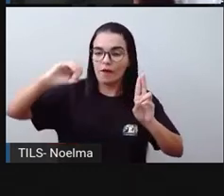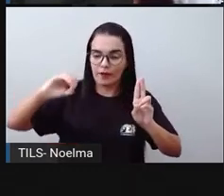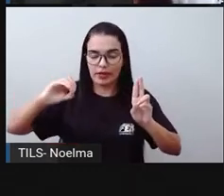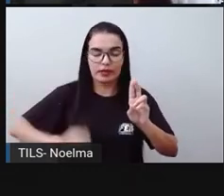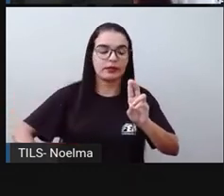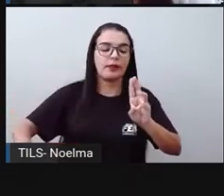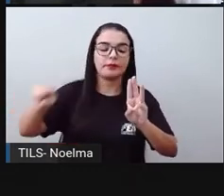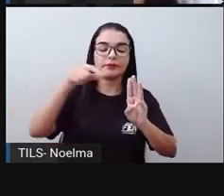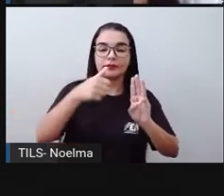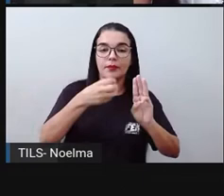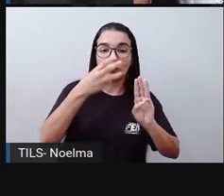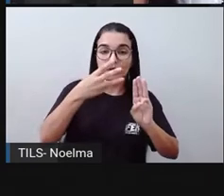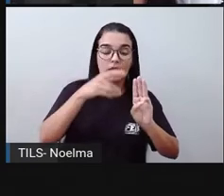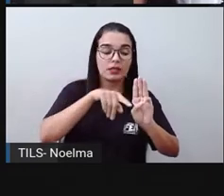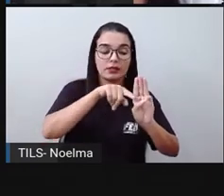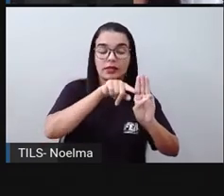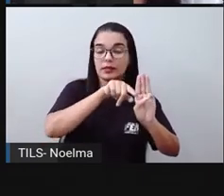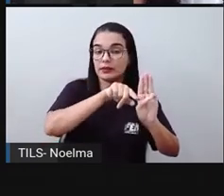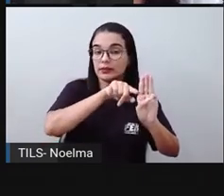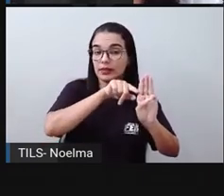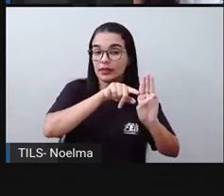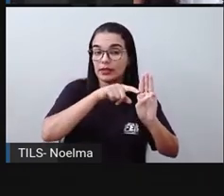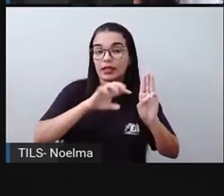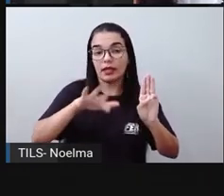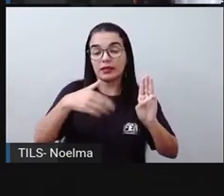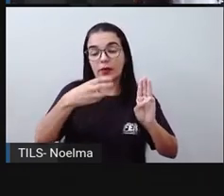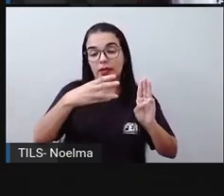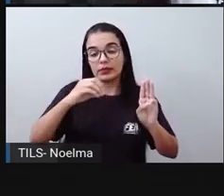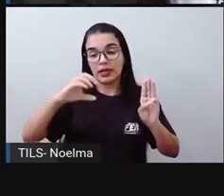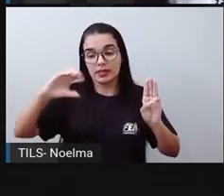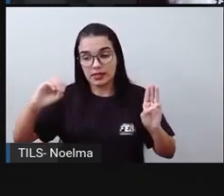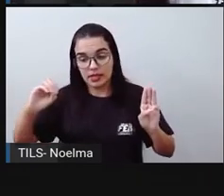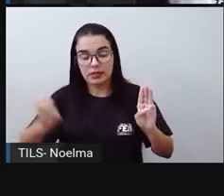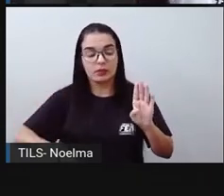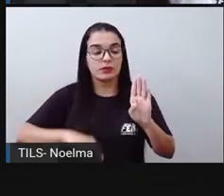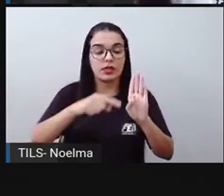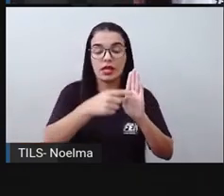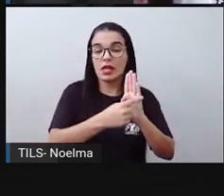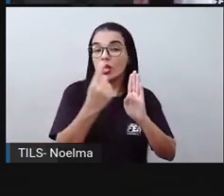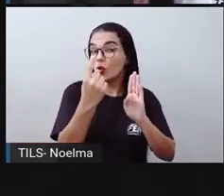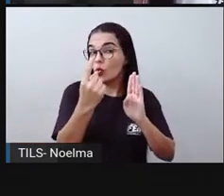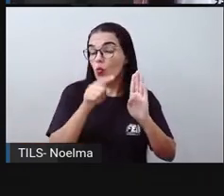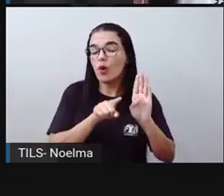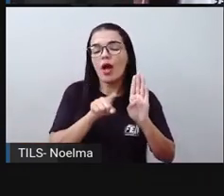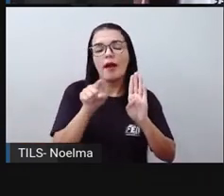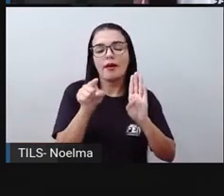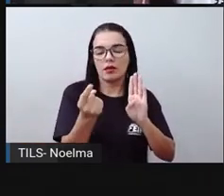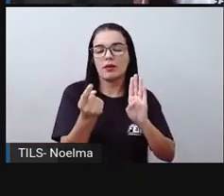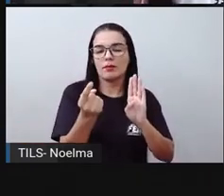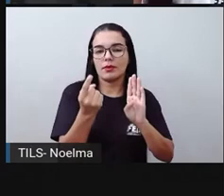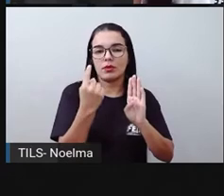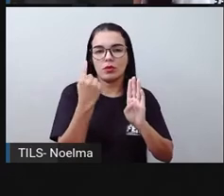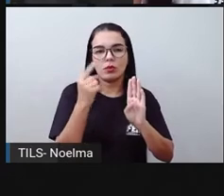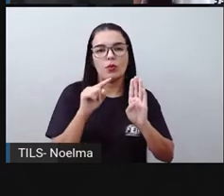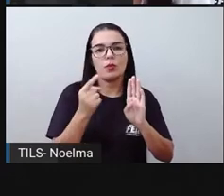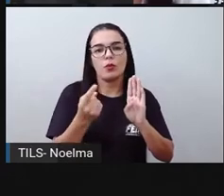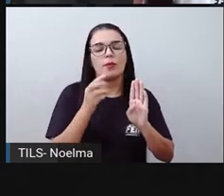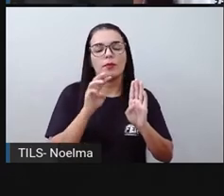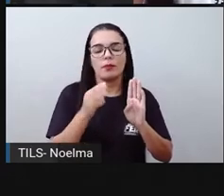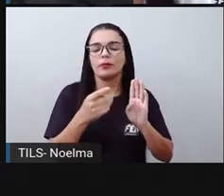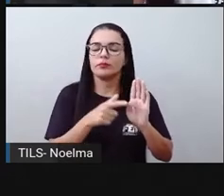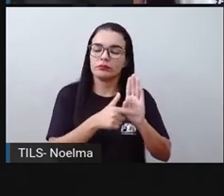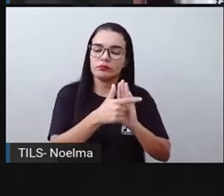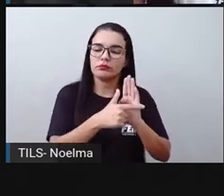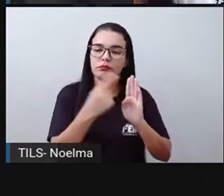ele é 90. O 3 representa centena, então ele é 300. E o 1 representa unidade de milhar,